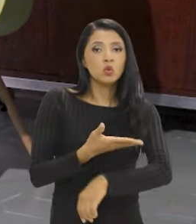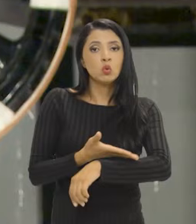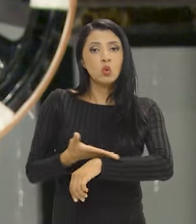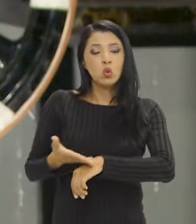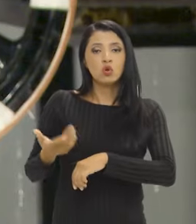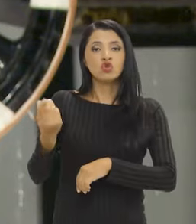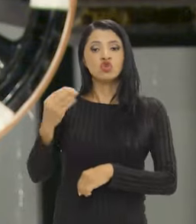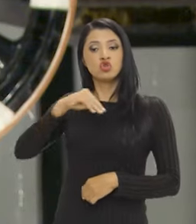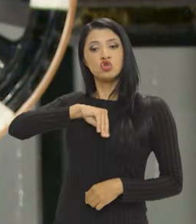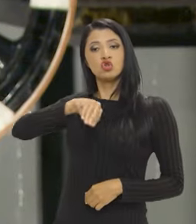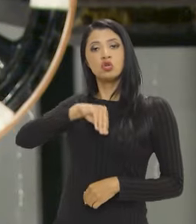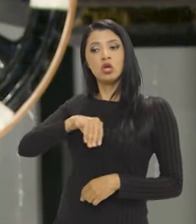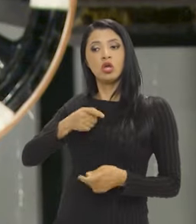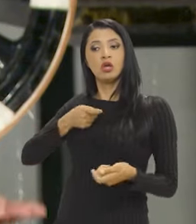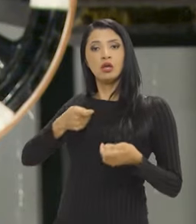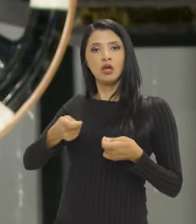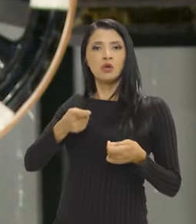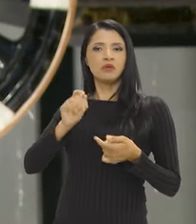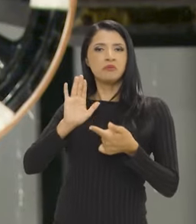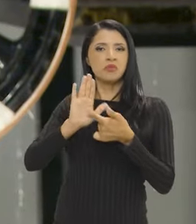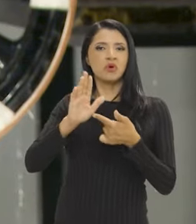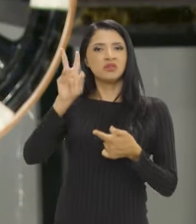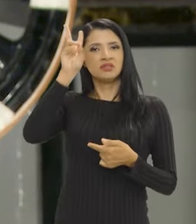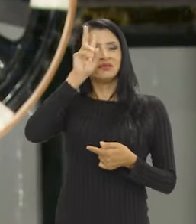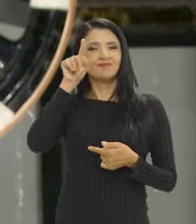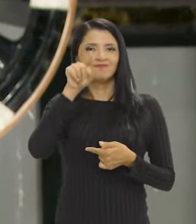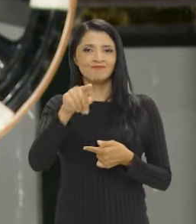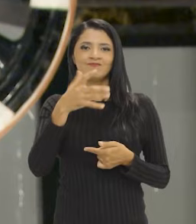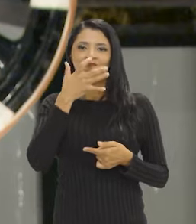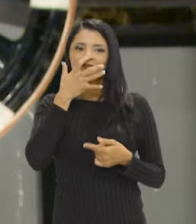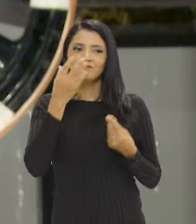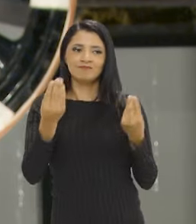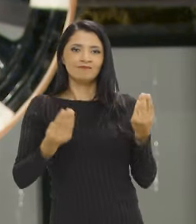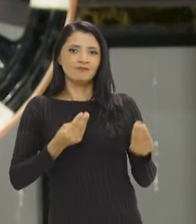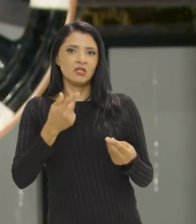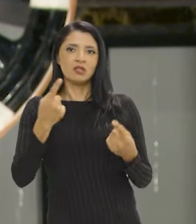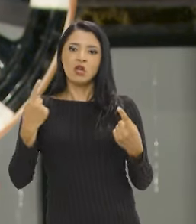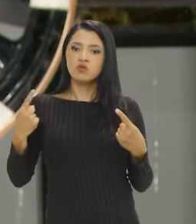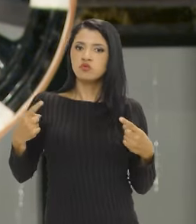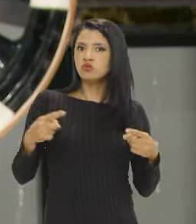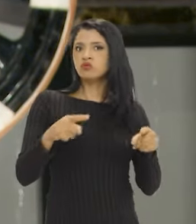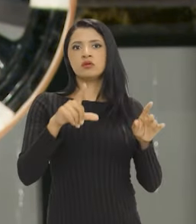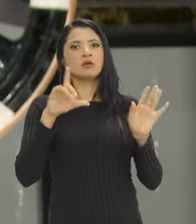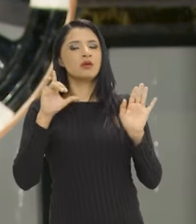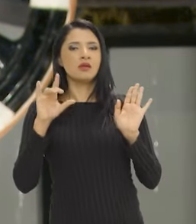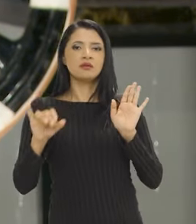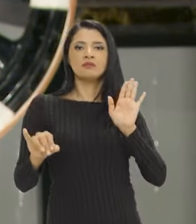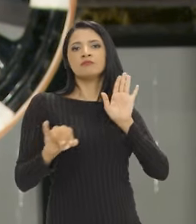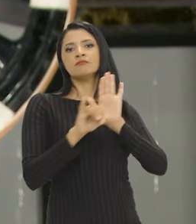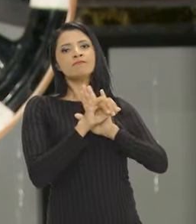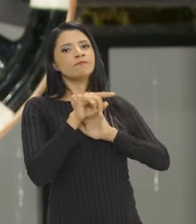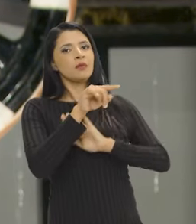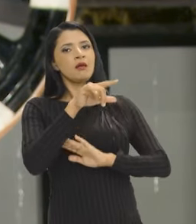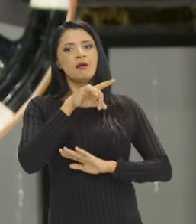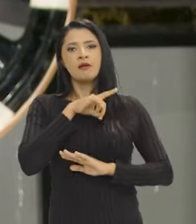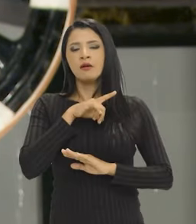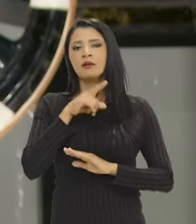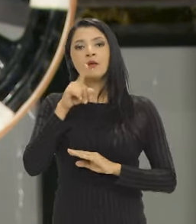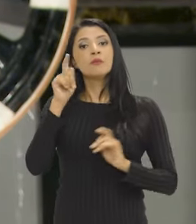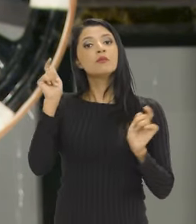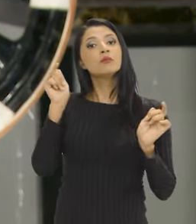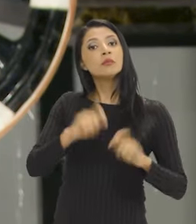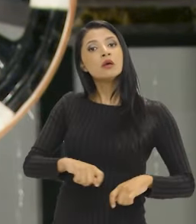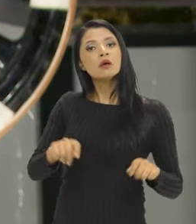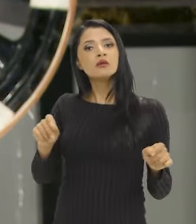concentradores de renda como aquilo que dá a medida da história, isso é identitarismo. A gente está confrontando esse identitarismo e a